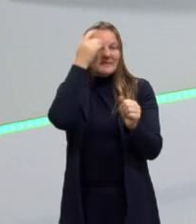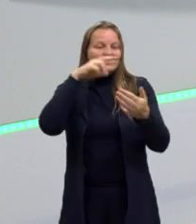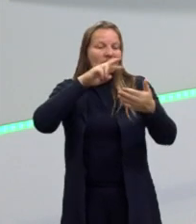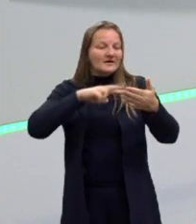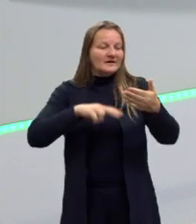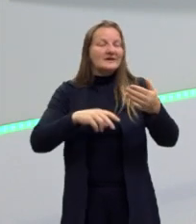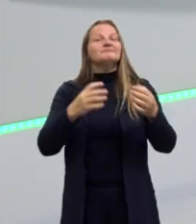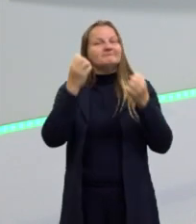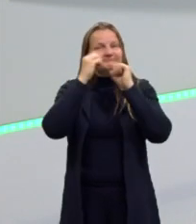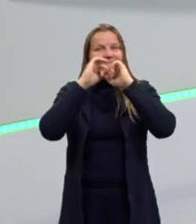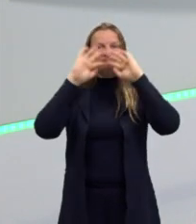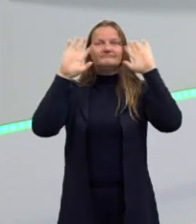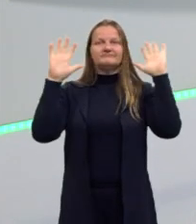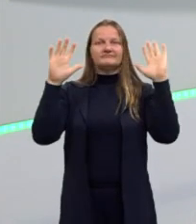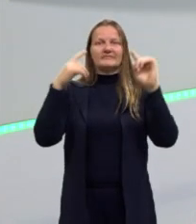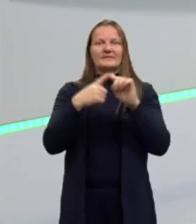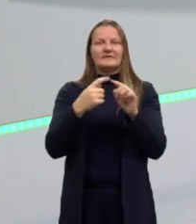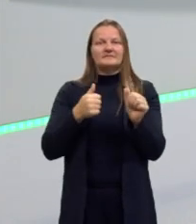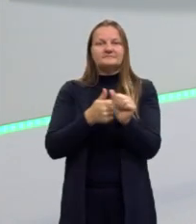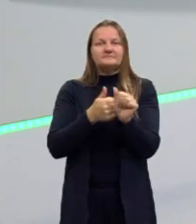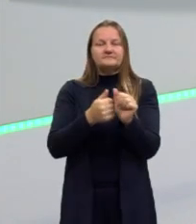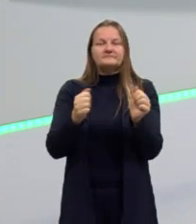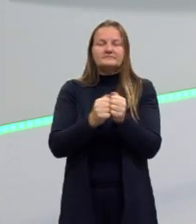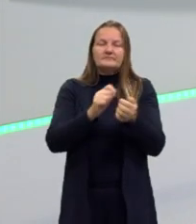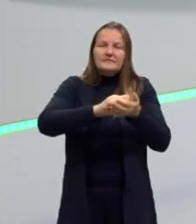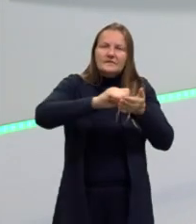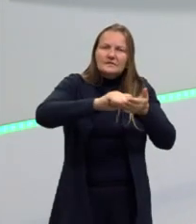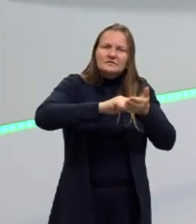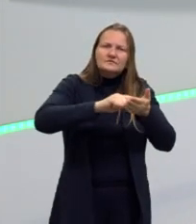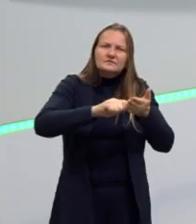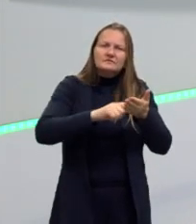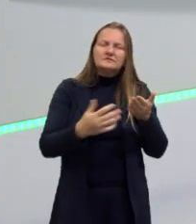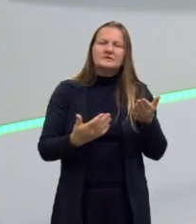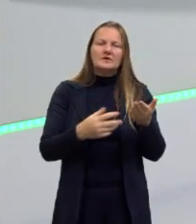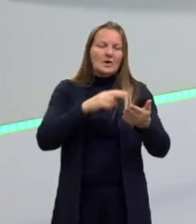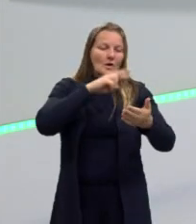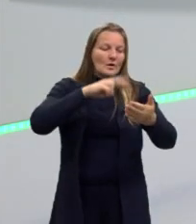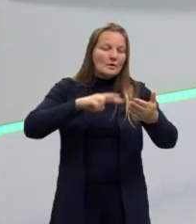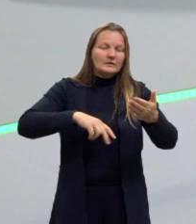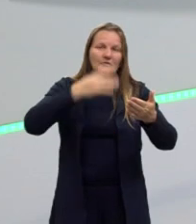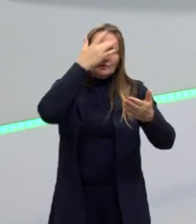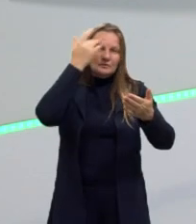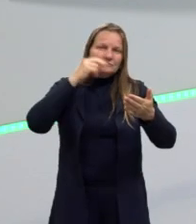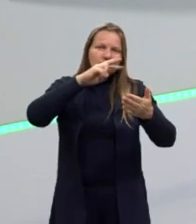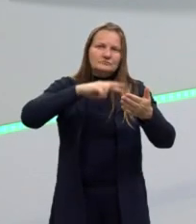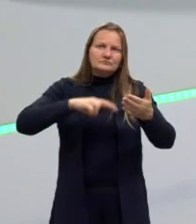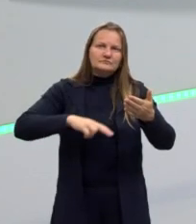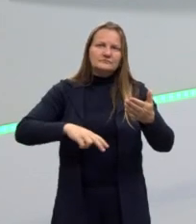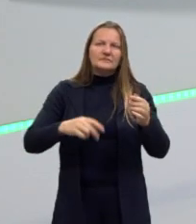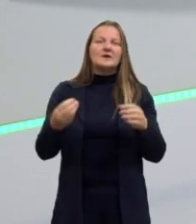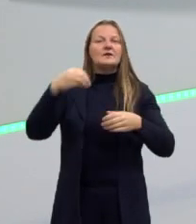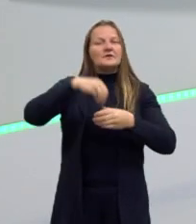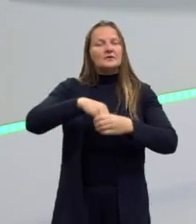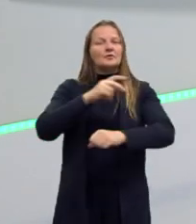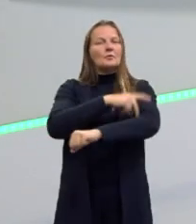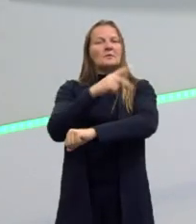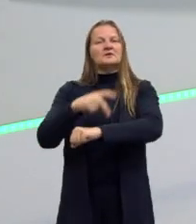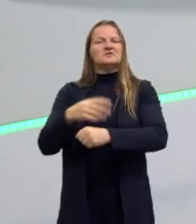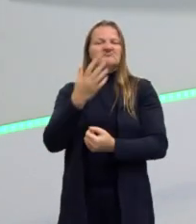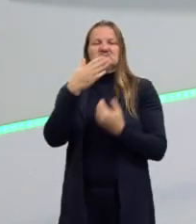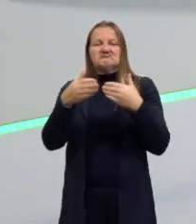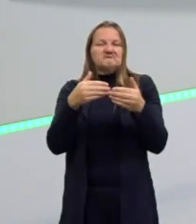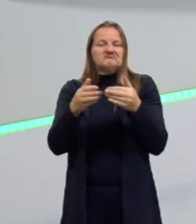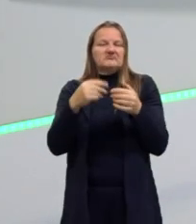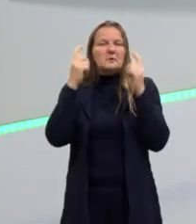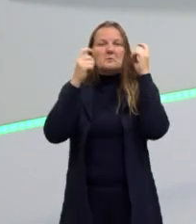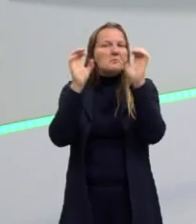da realidade das pessoas às quais a gente está escrevendo, o nosso leitor. E, dentro do parnazianismo, eles não estão